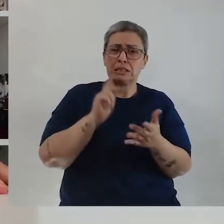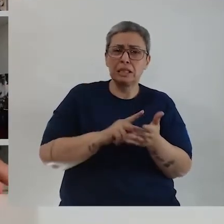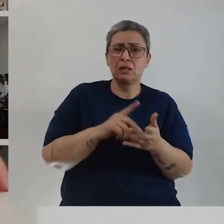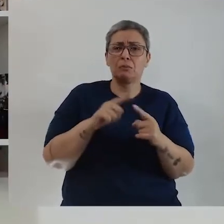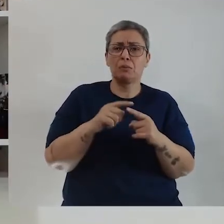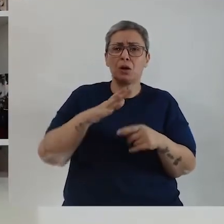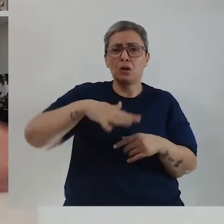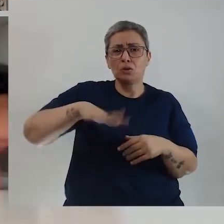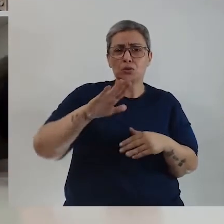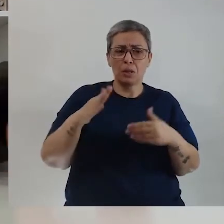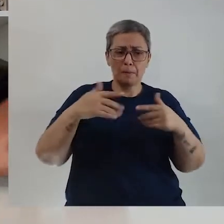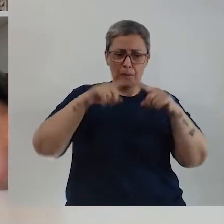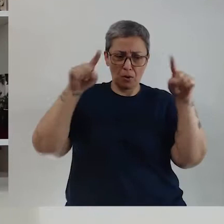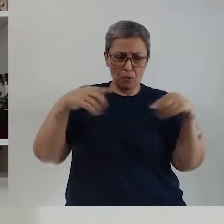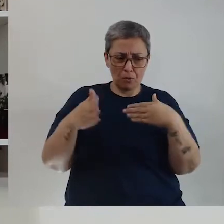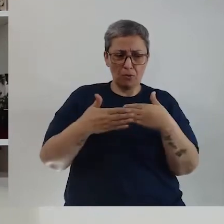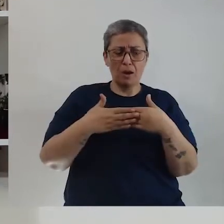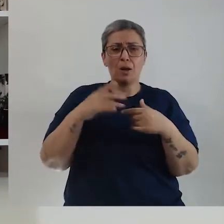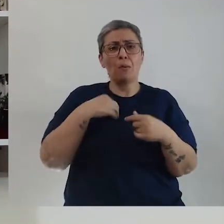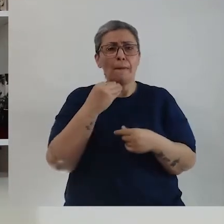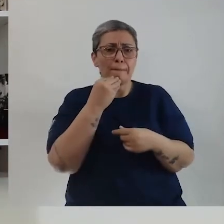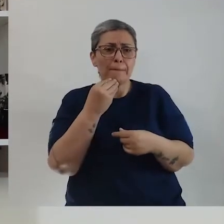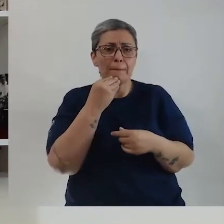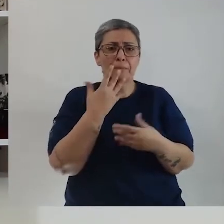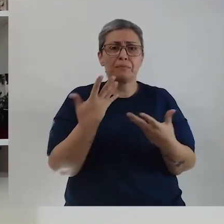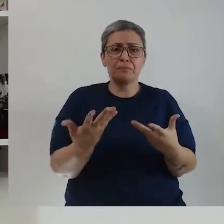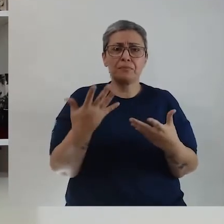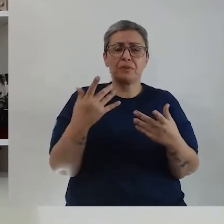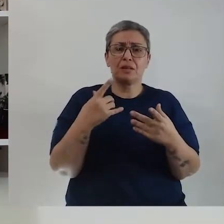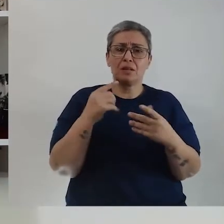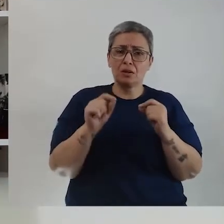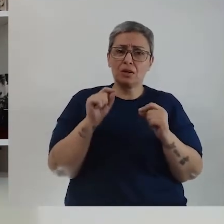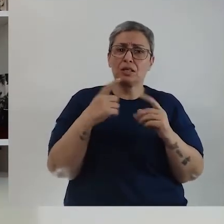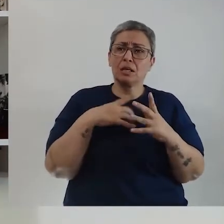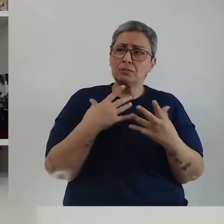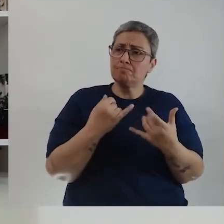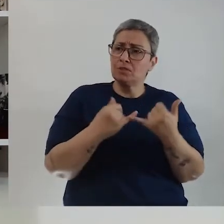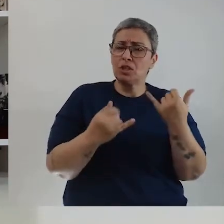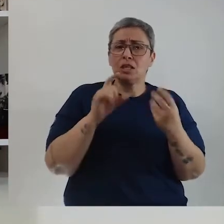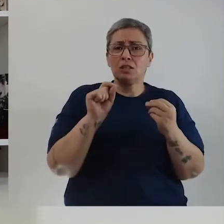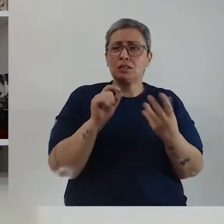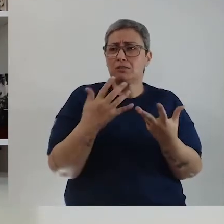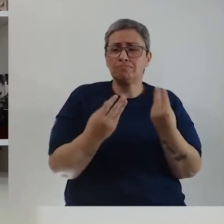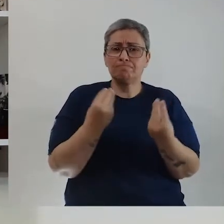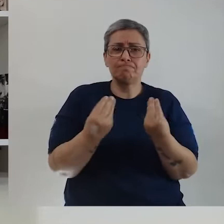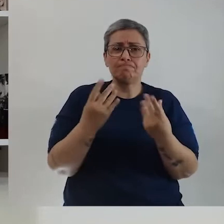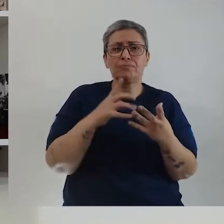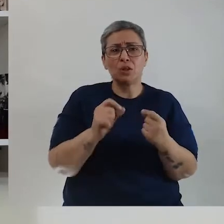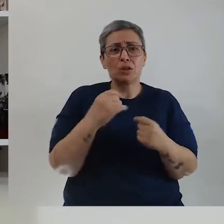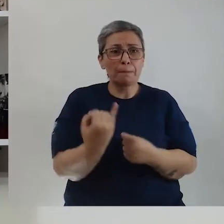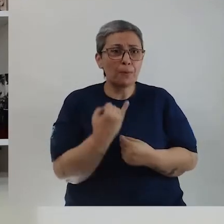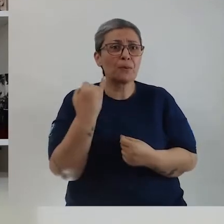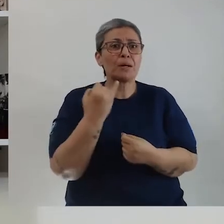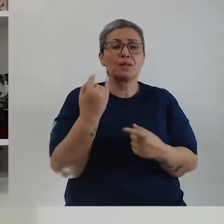o fato de ter espaços fechados, assim, é uma oportunidade que dá uma certa... Como se diz,